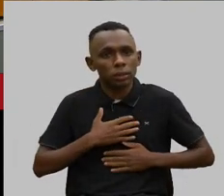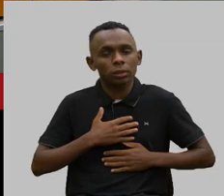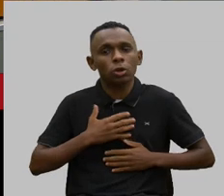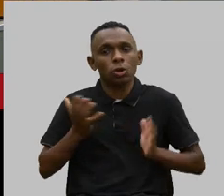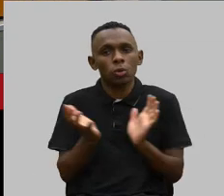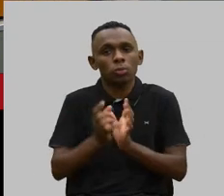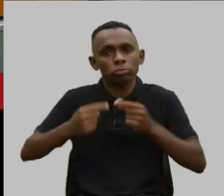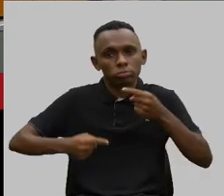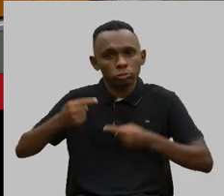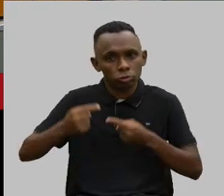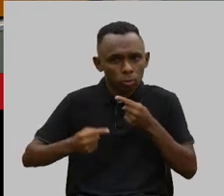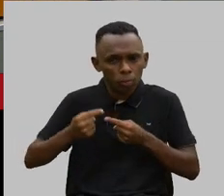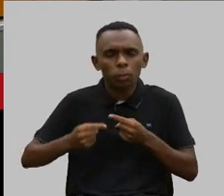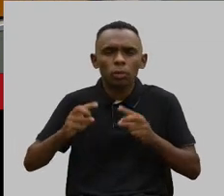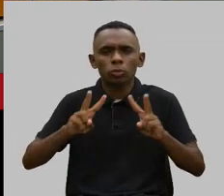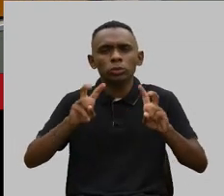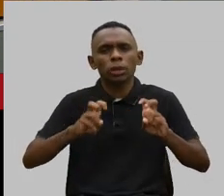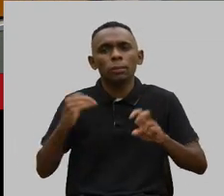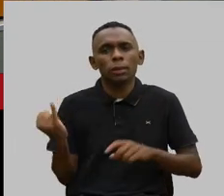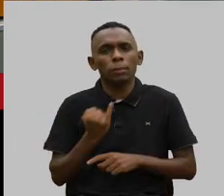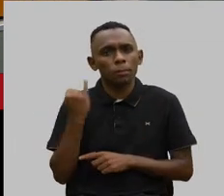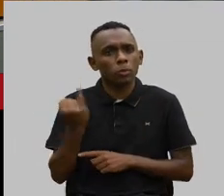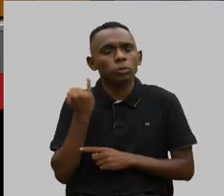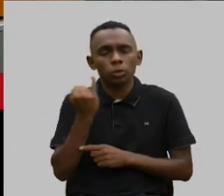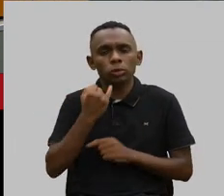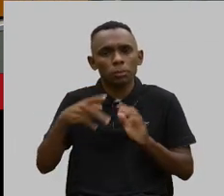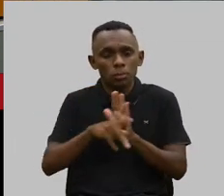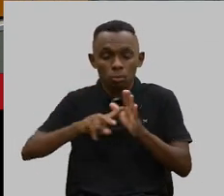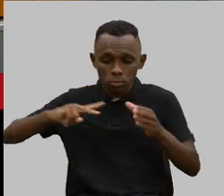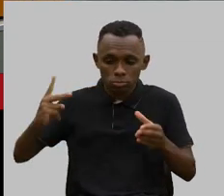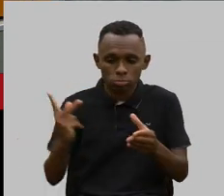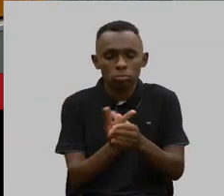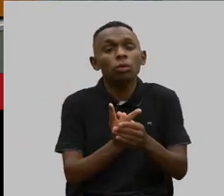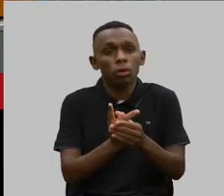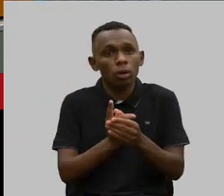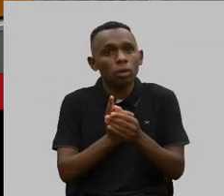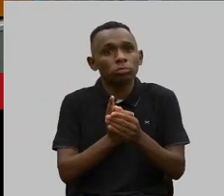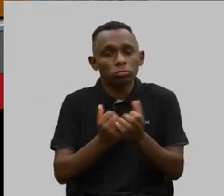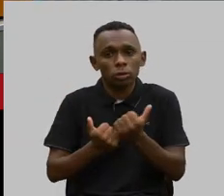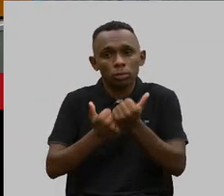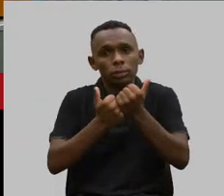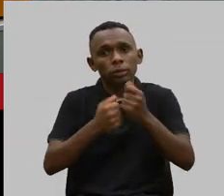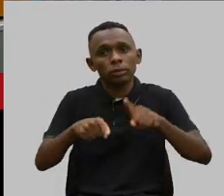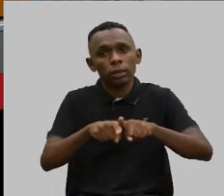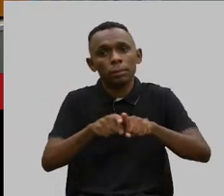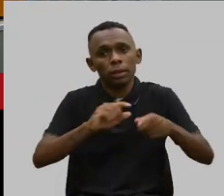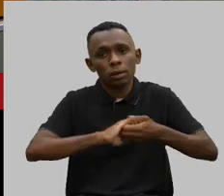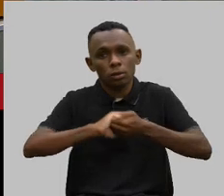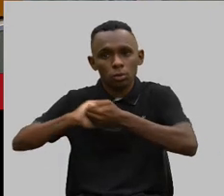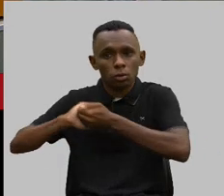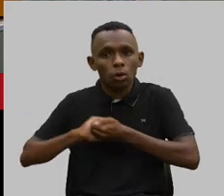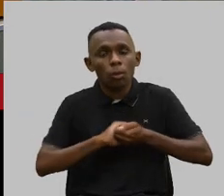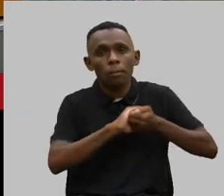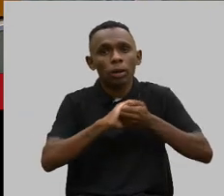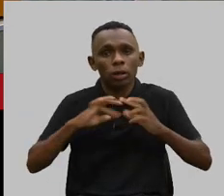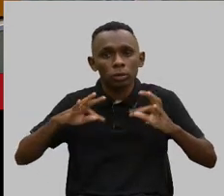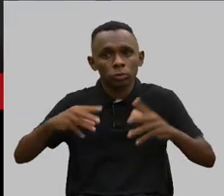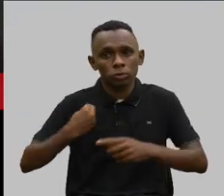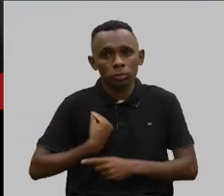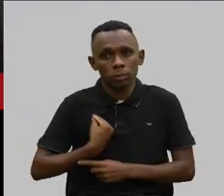tudo a ver com a defesa do consumidor. Cumprimento das autoridades presentes aqui na mesa.